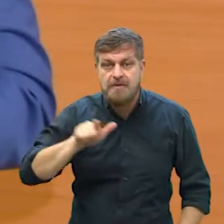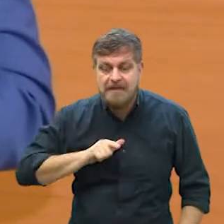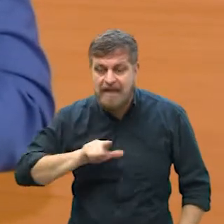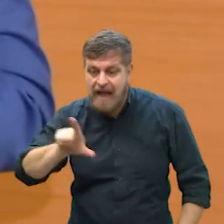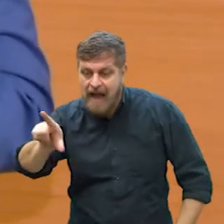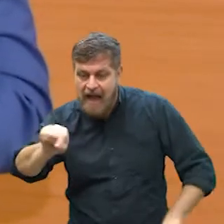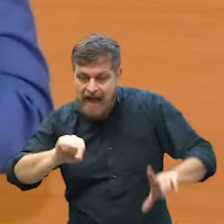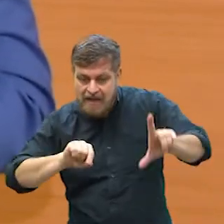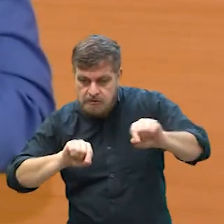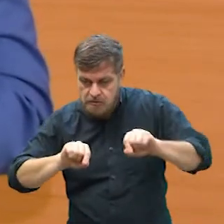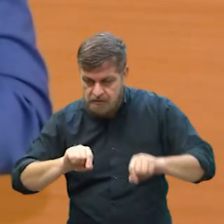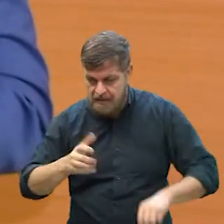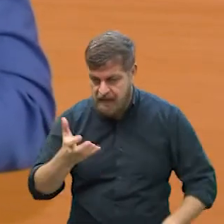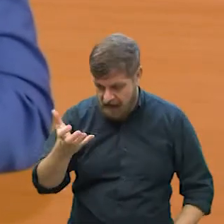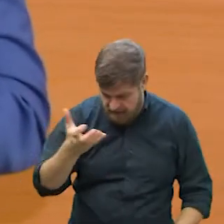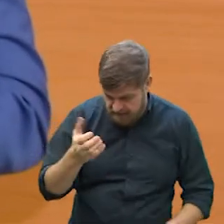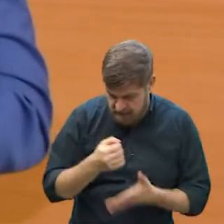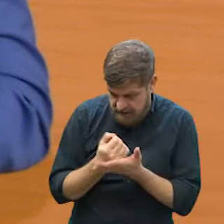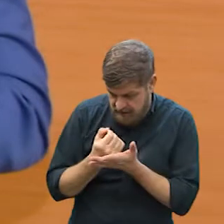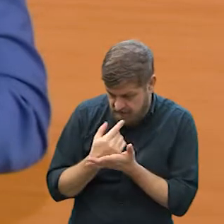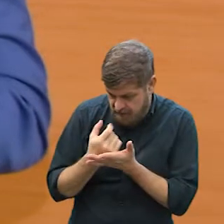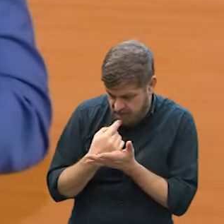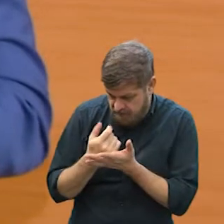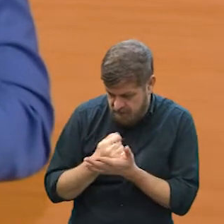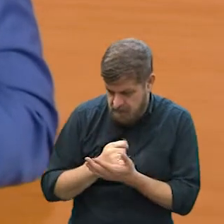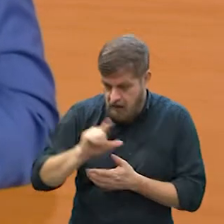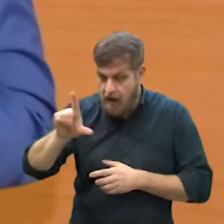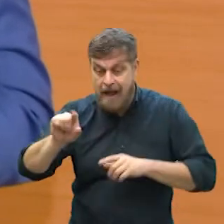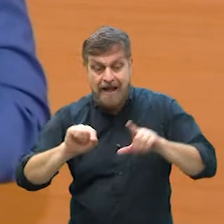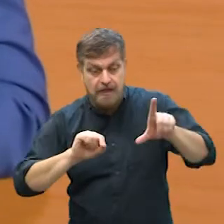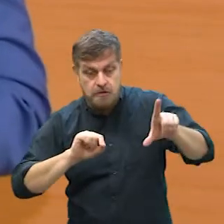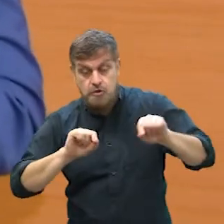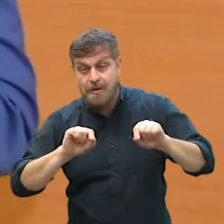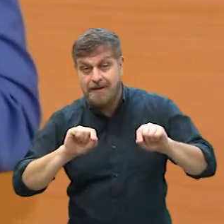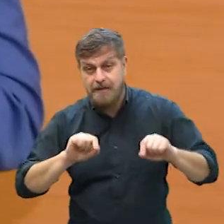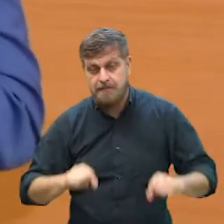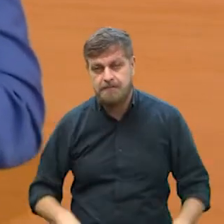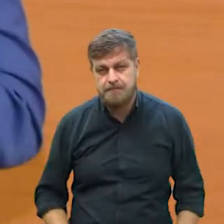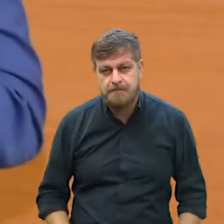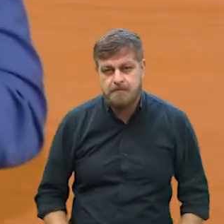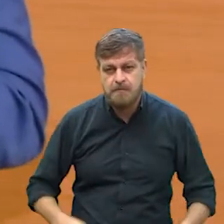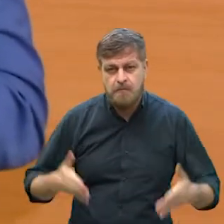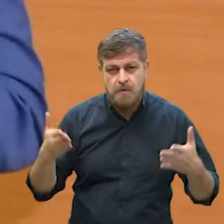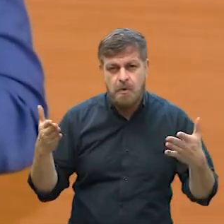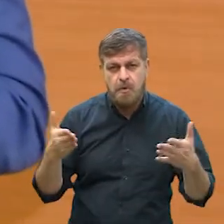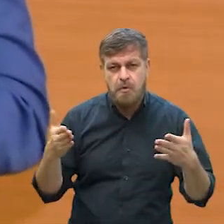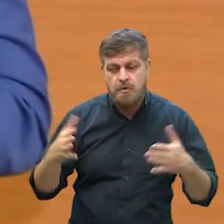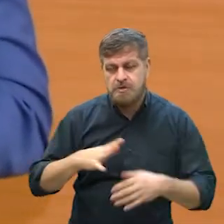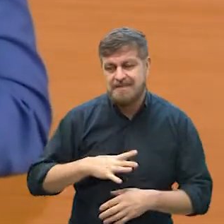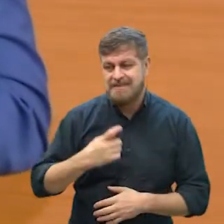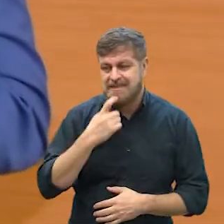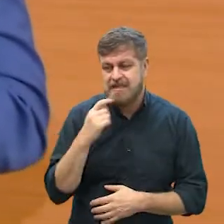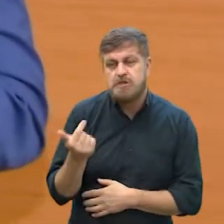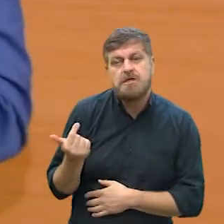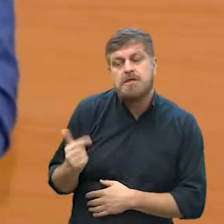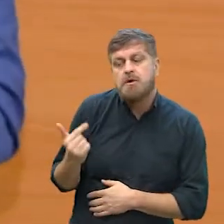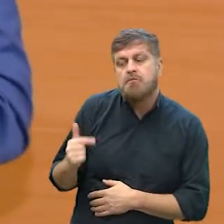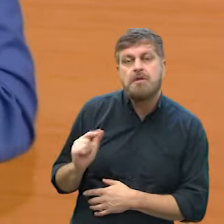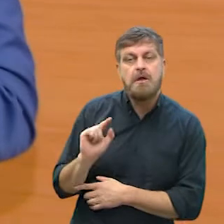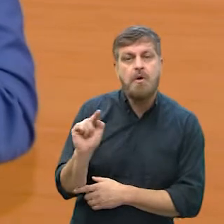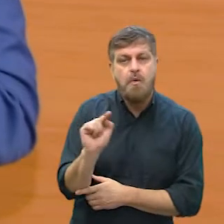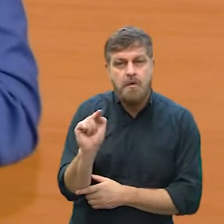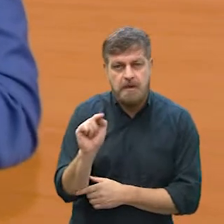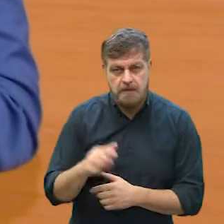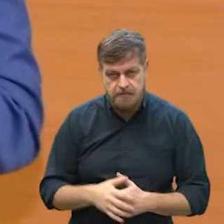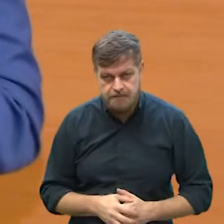para o cidadão, se quiser ser tratado da forma A ou da forma B, ele tem essa opção. Hoje, o que aqui em Campinas não tem,